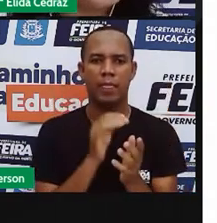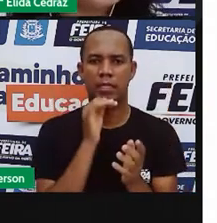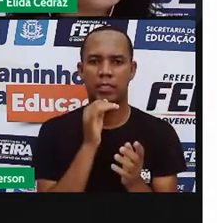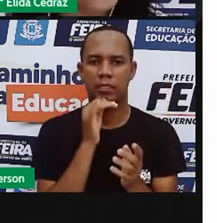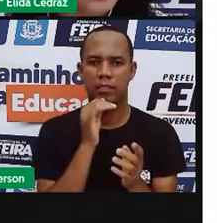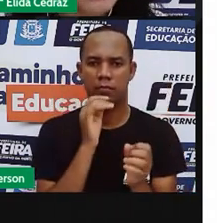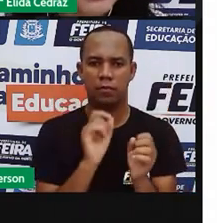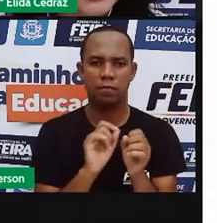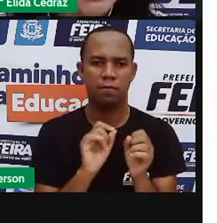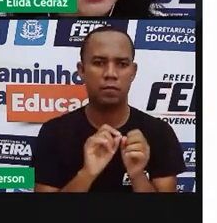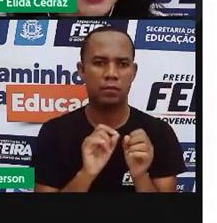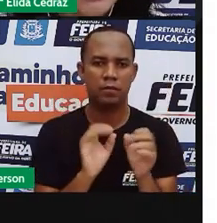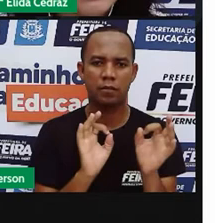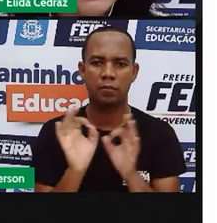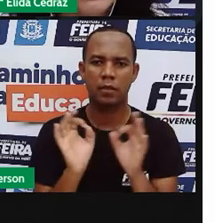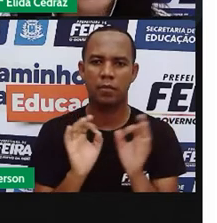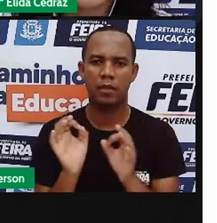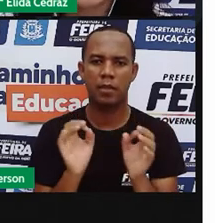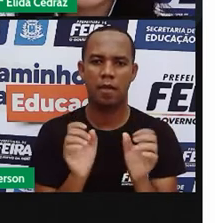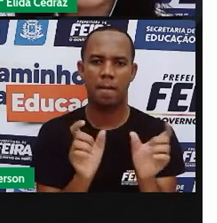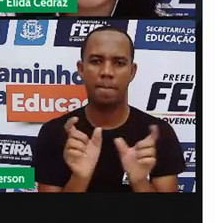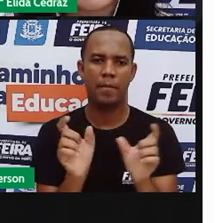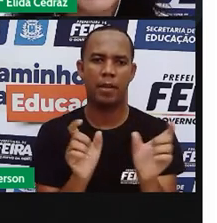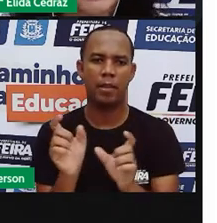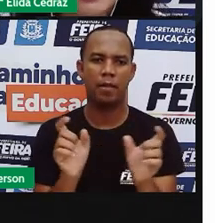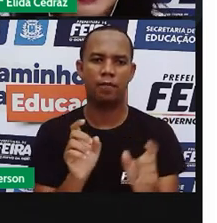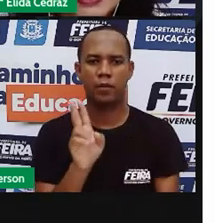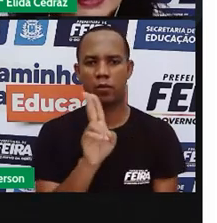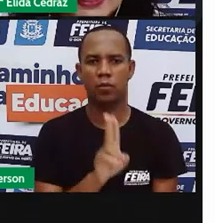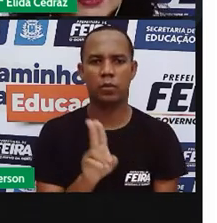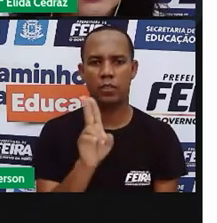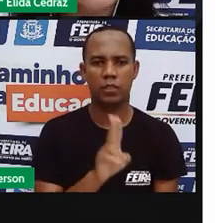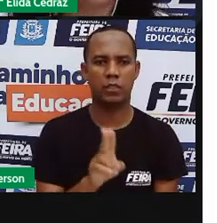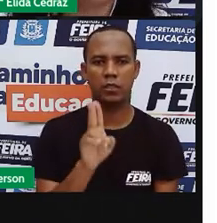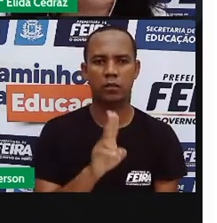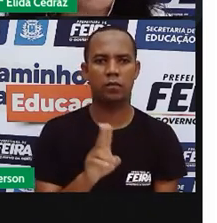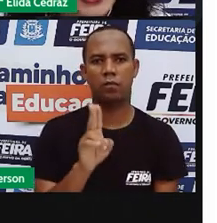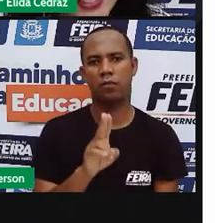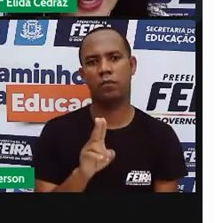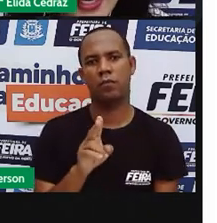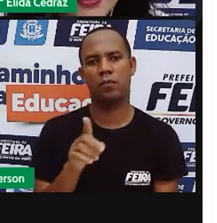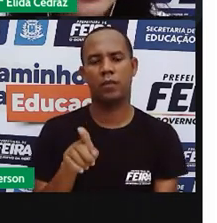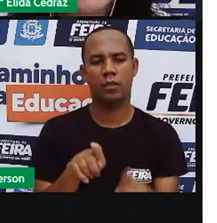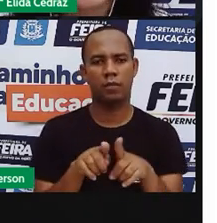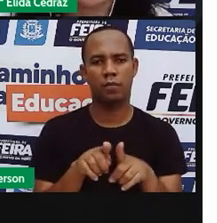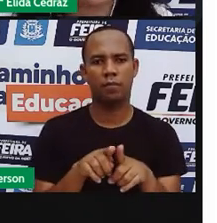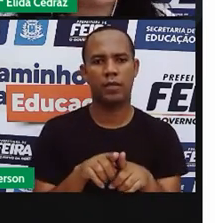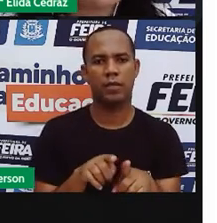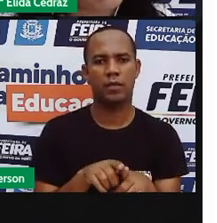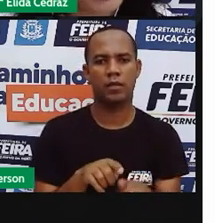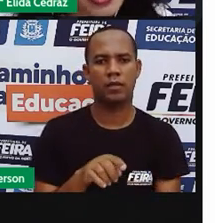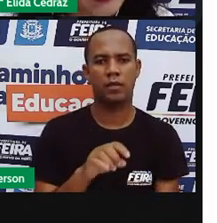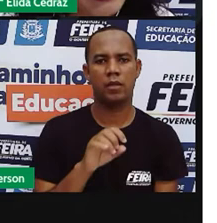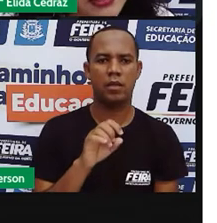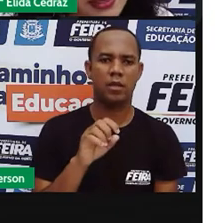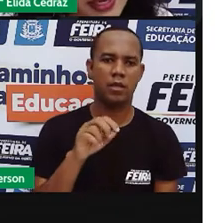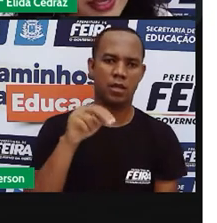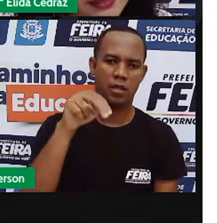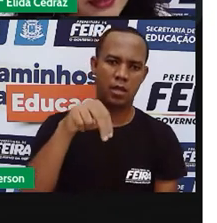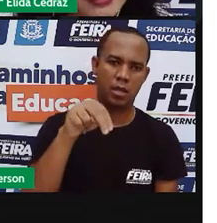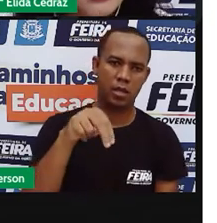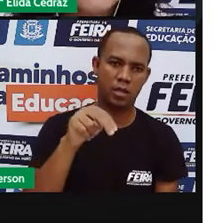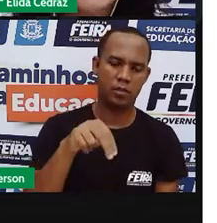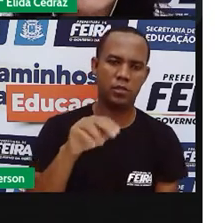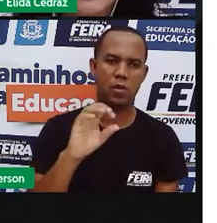o antônimo das palavras utilizando a sílaba I, com N antes de qualquer outra